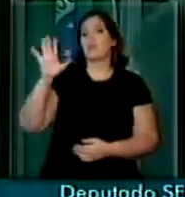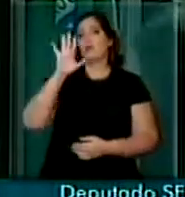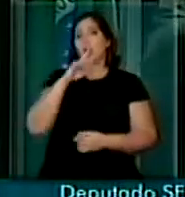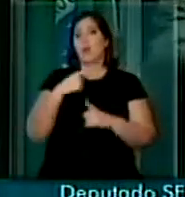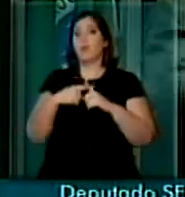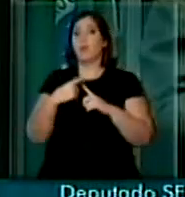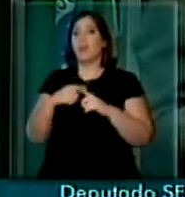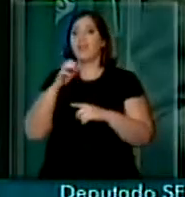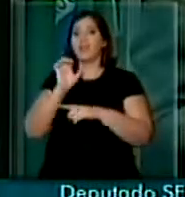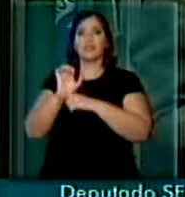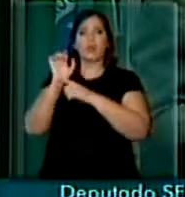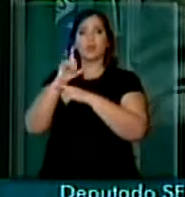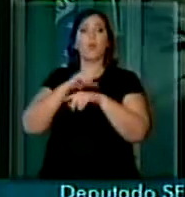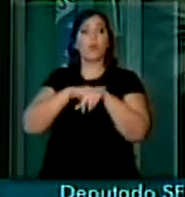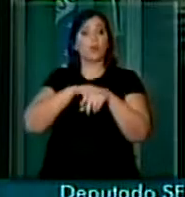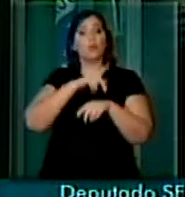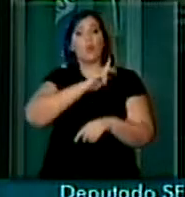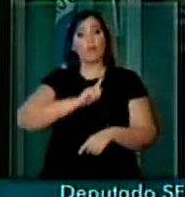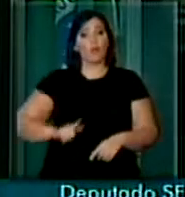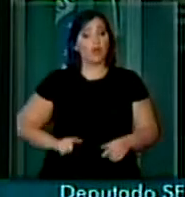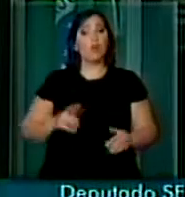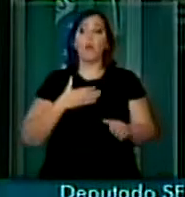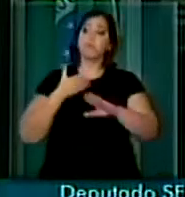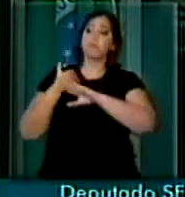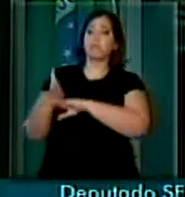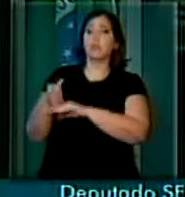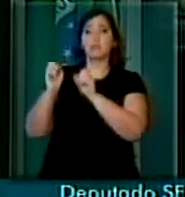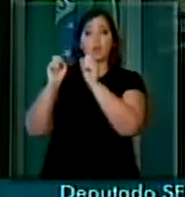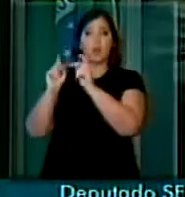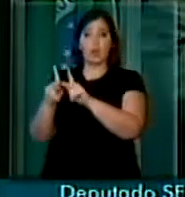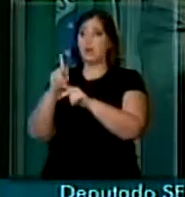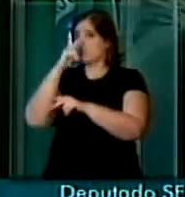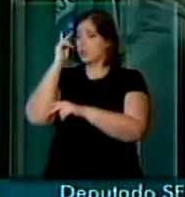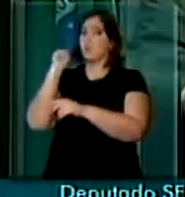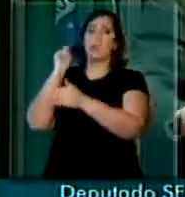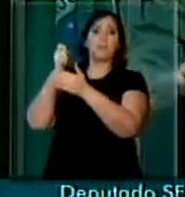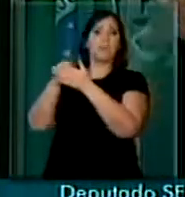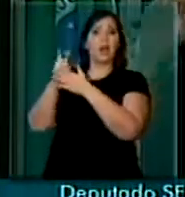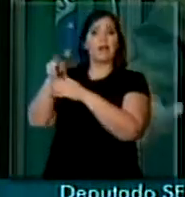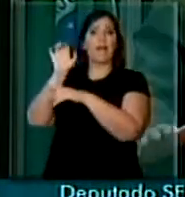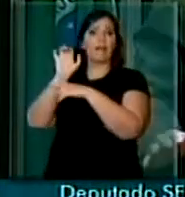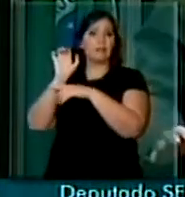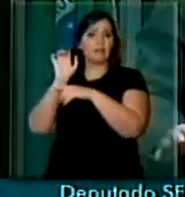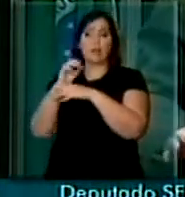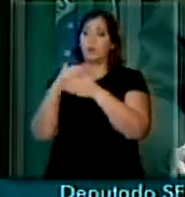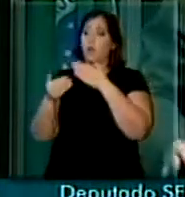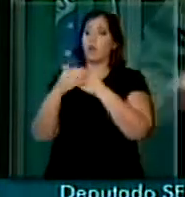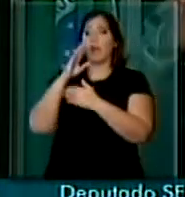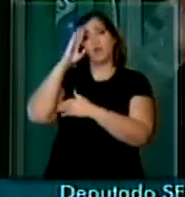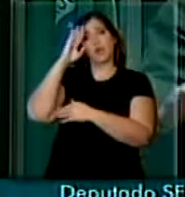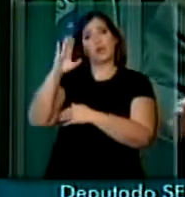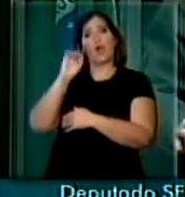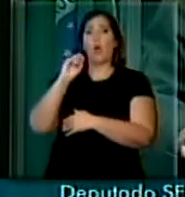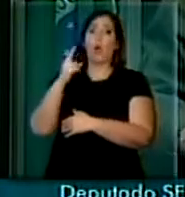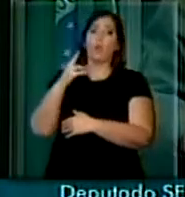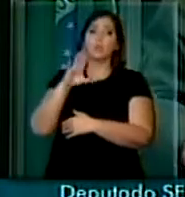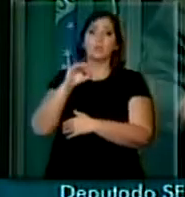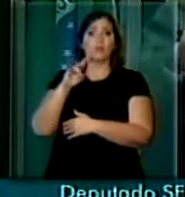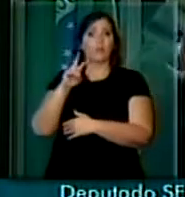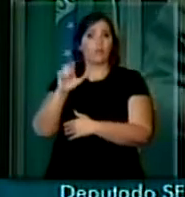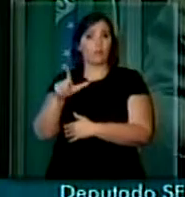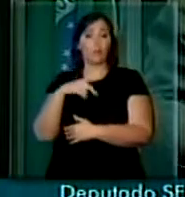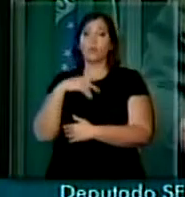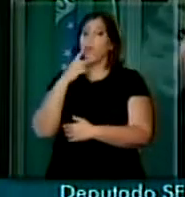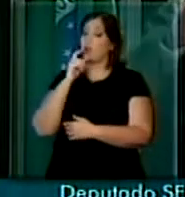a posse do governador eleito. Esses são do Estado, é o Estado que paga, sejam eles civis ou militares. Eu estou falando dos